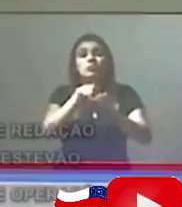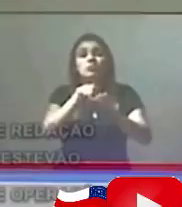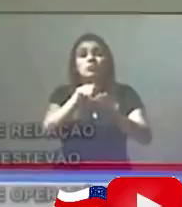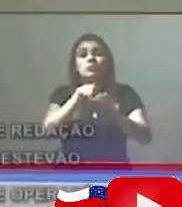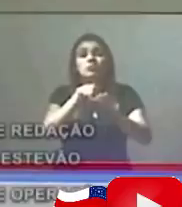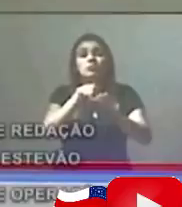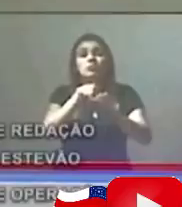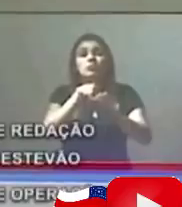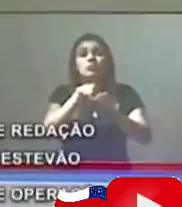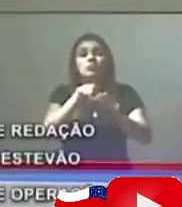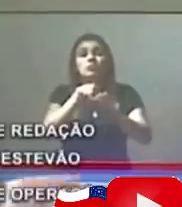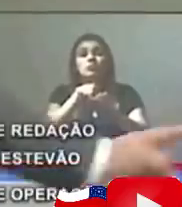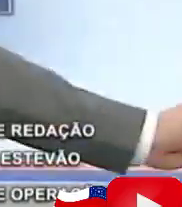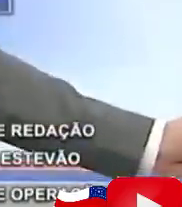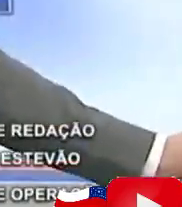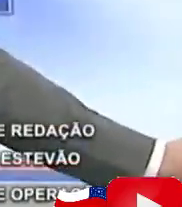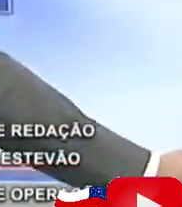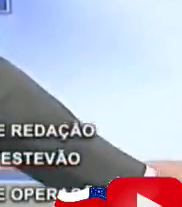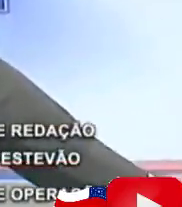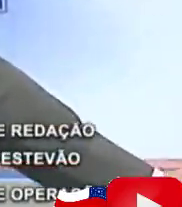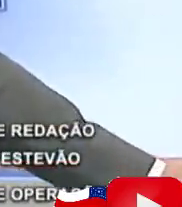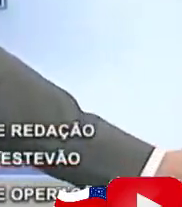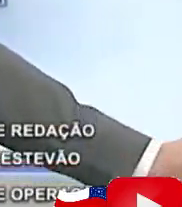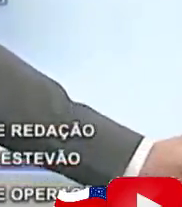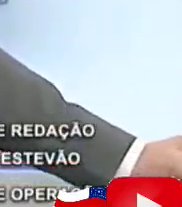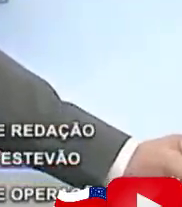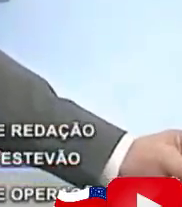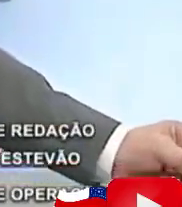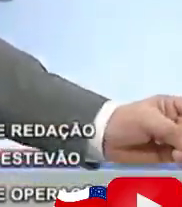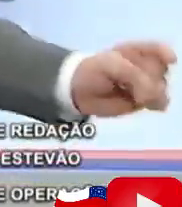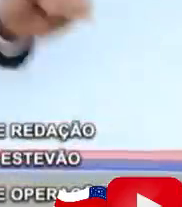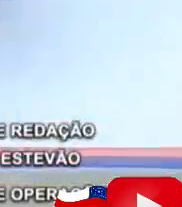Podemos concluir. Eu não sei nem como concluir o programa de hoje.